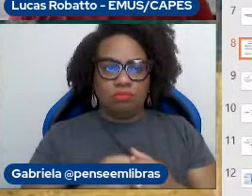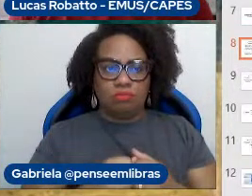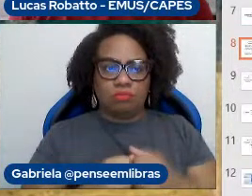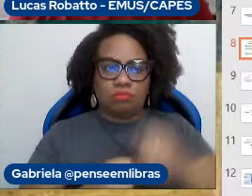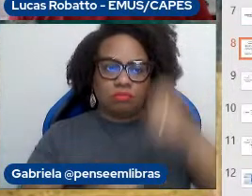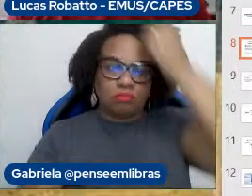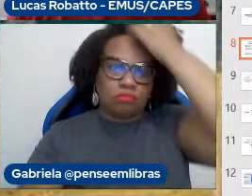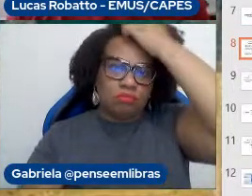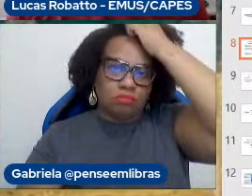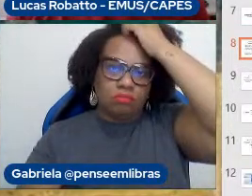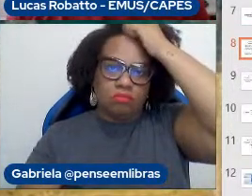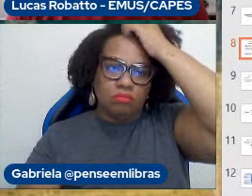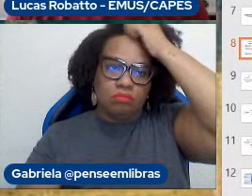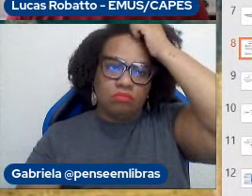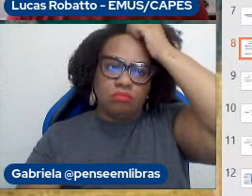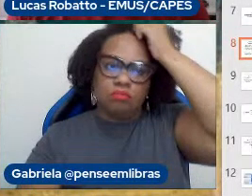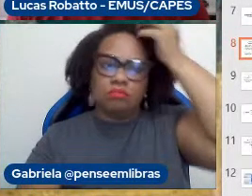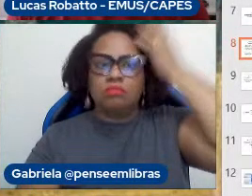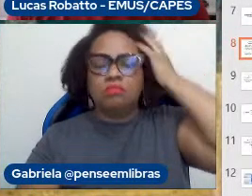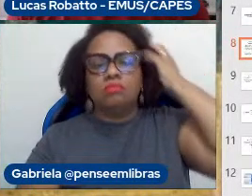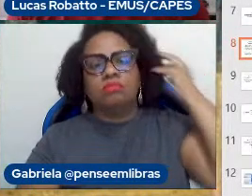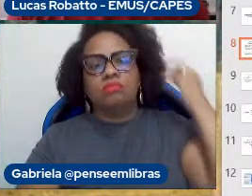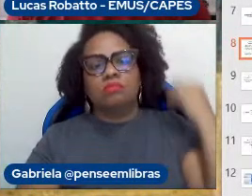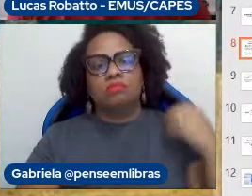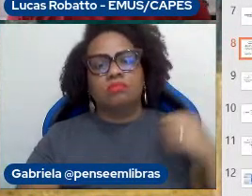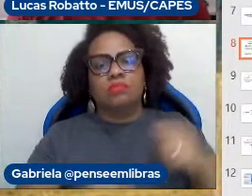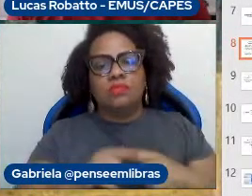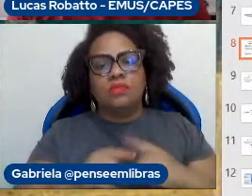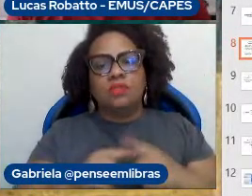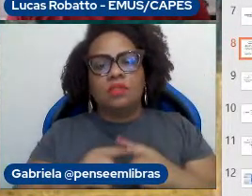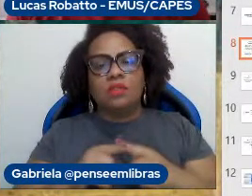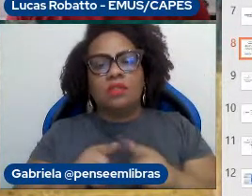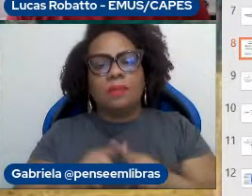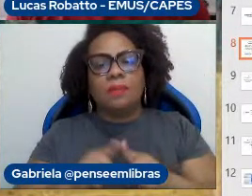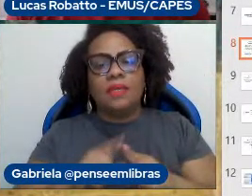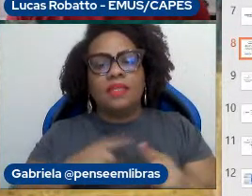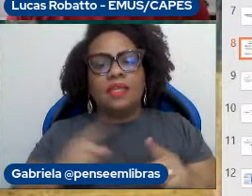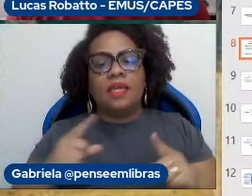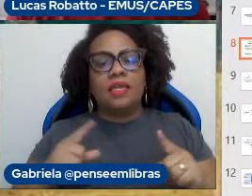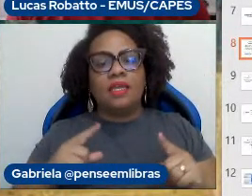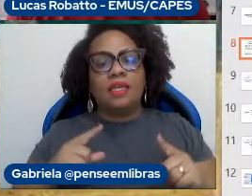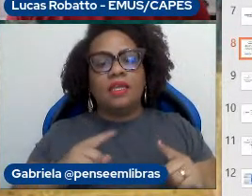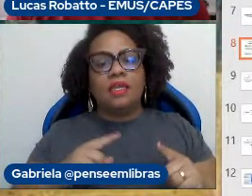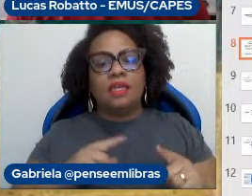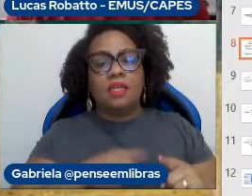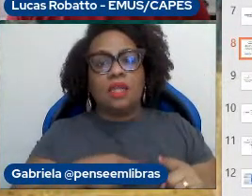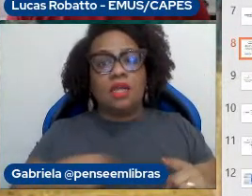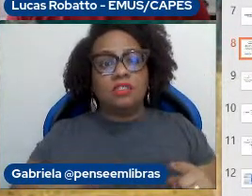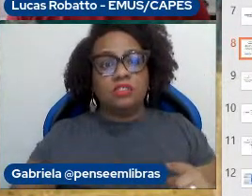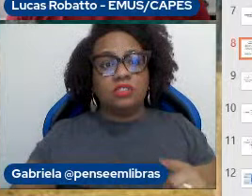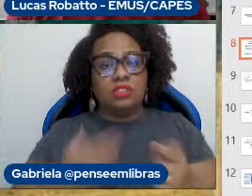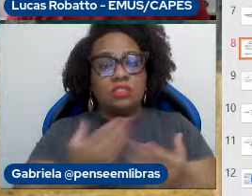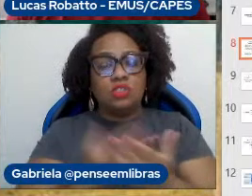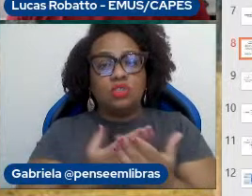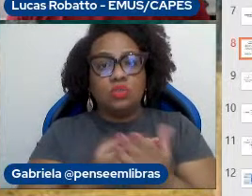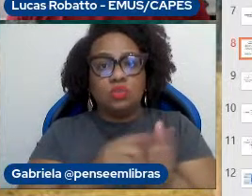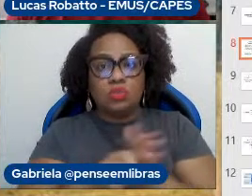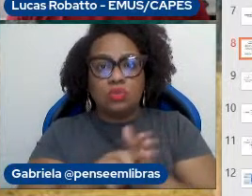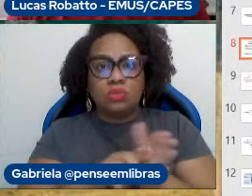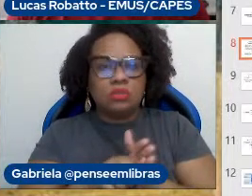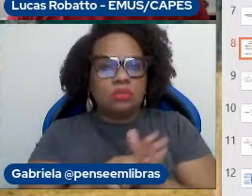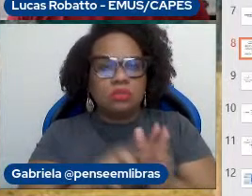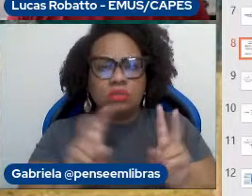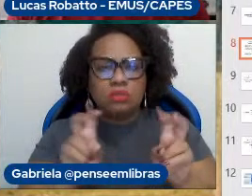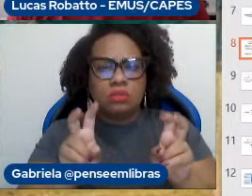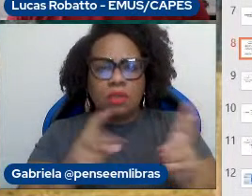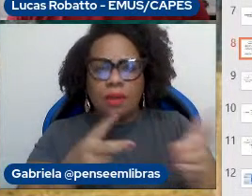China, onde ele fez um estudo sobre a percepção de qualidade,